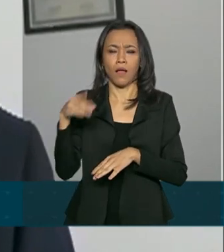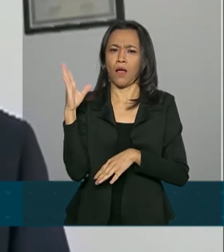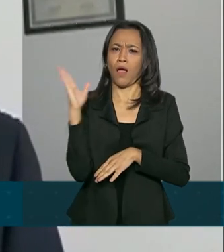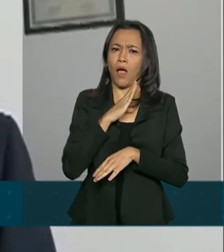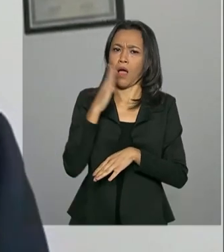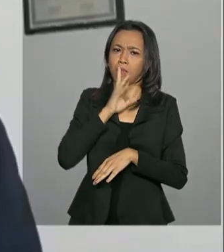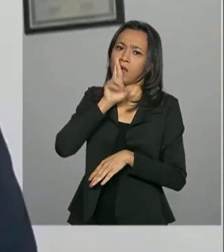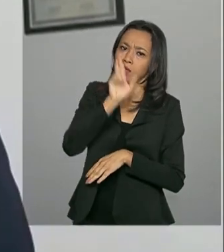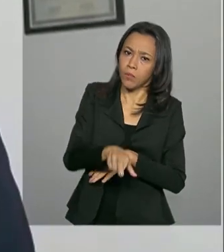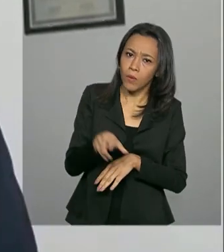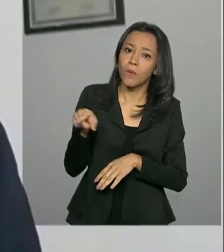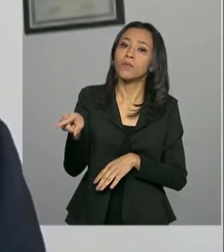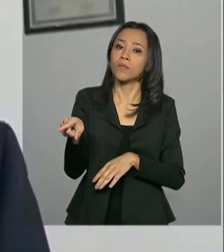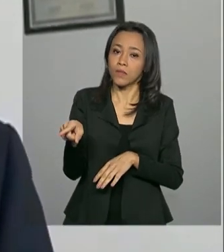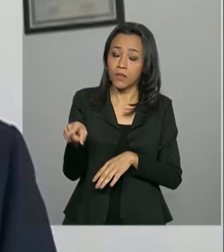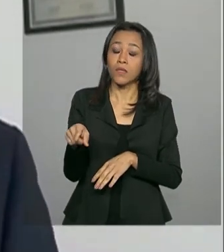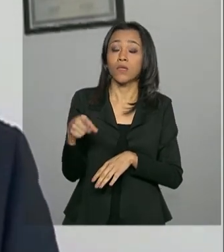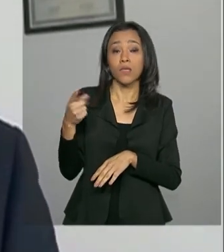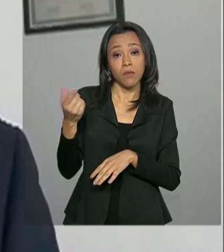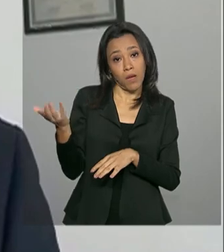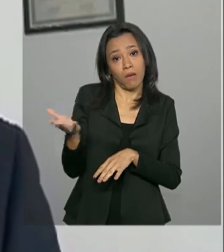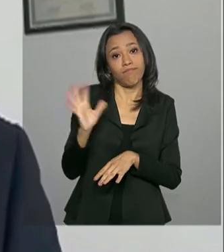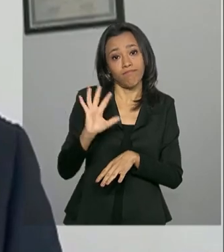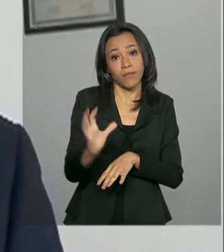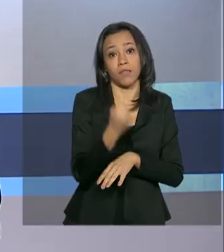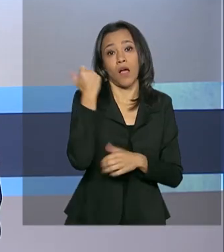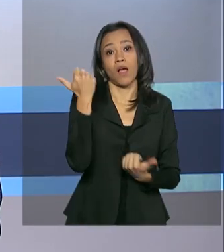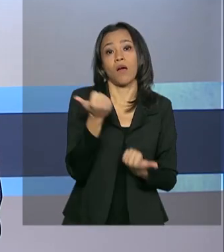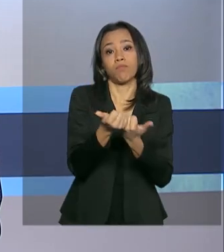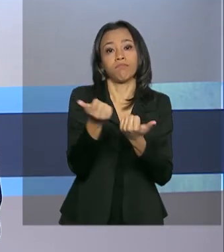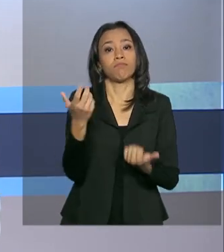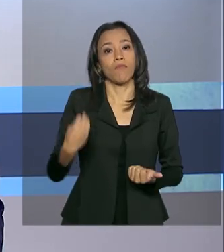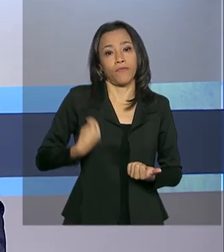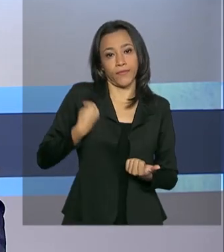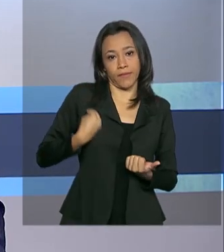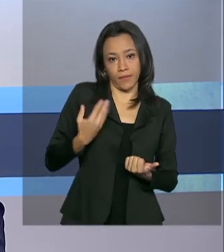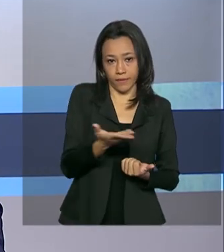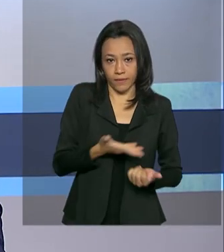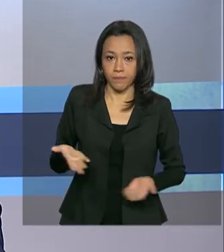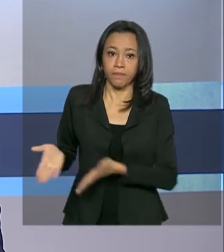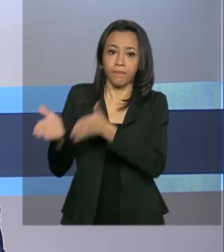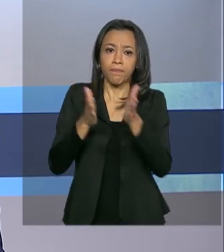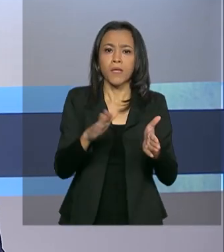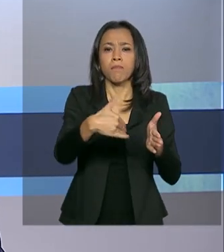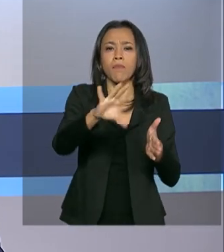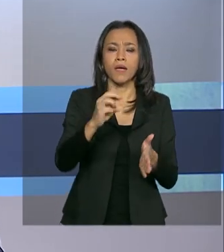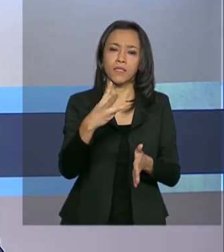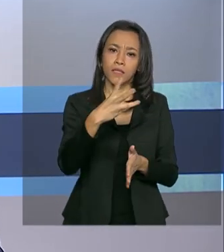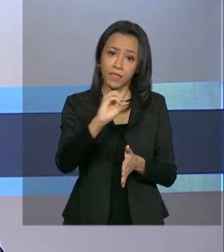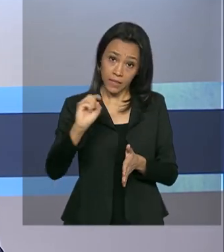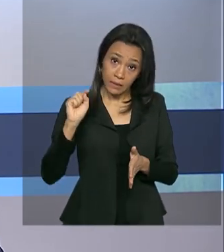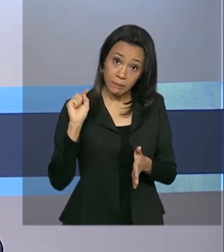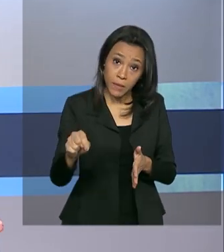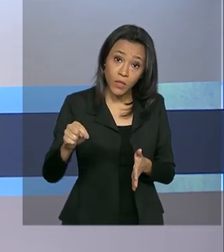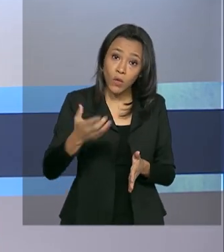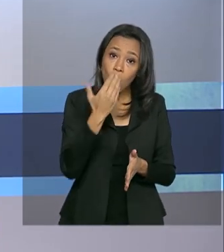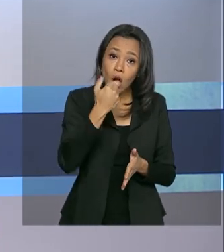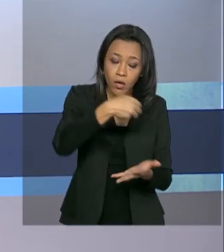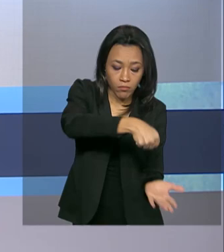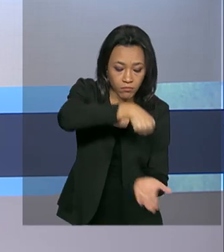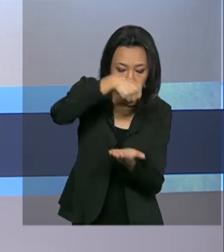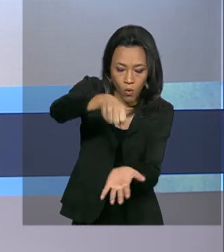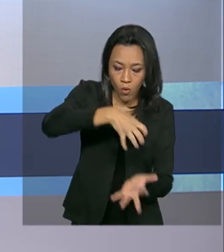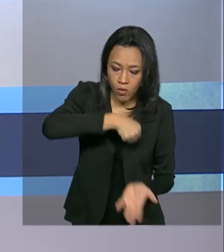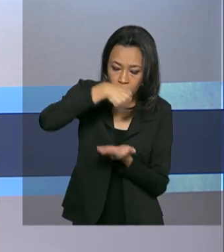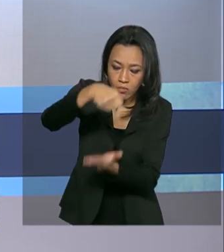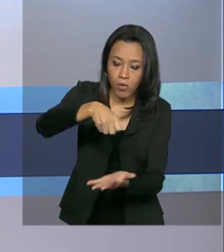rápida e efetiva para salvar vidas. Mais de 300 mil cestas básicas vão ser entregues